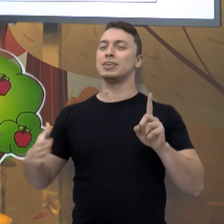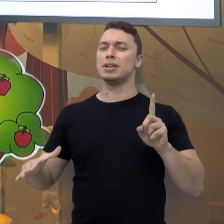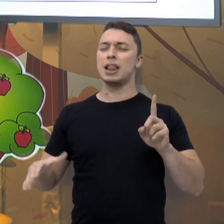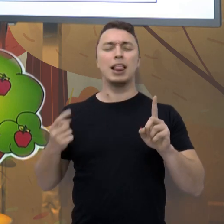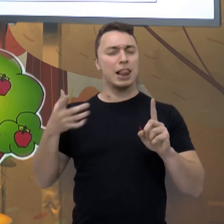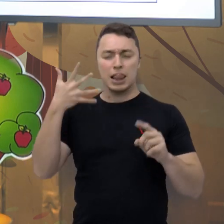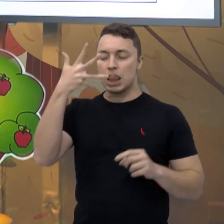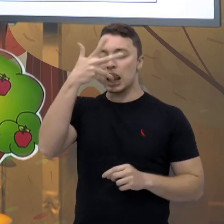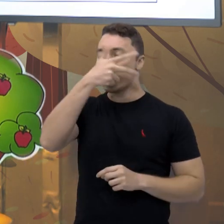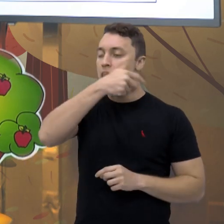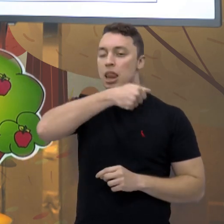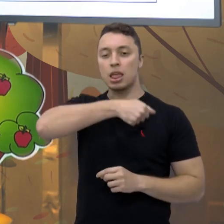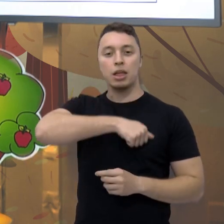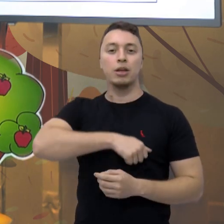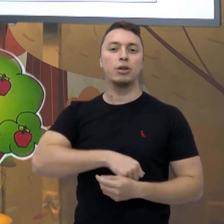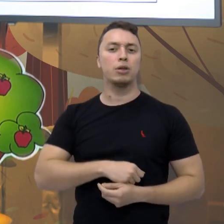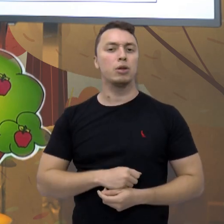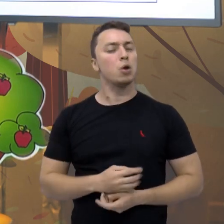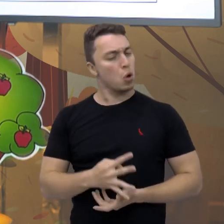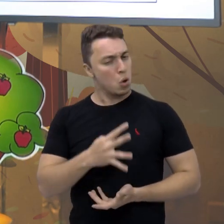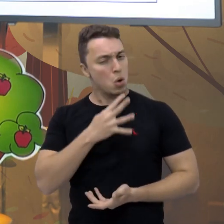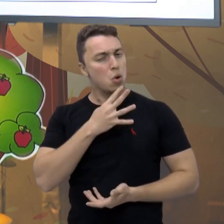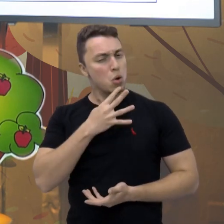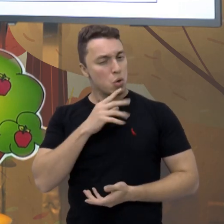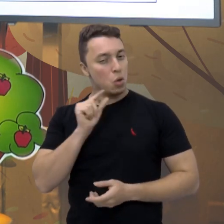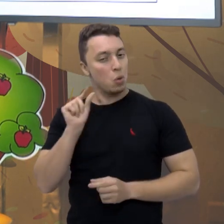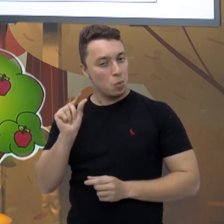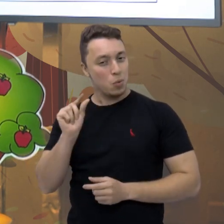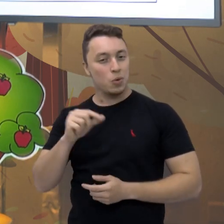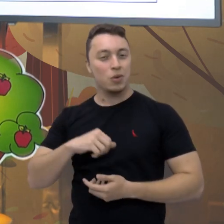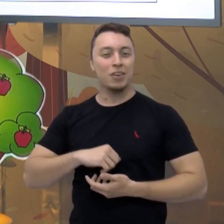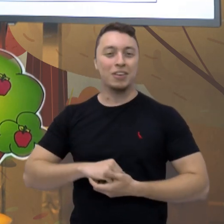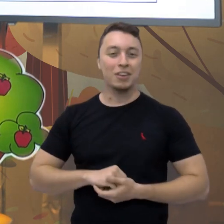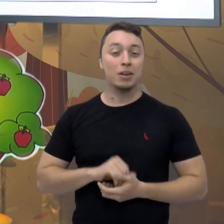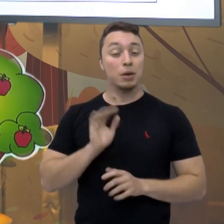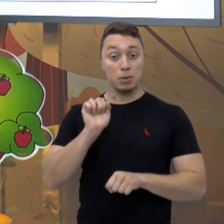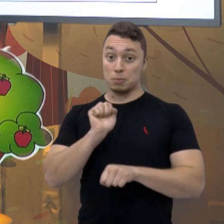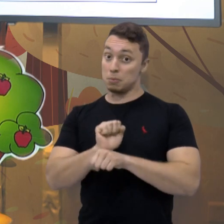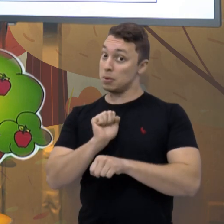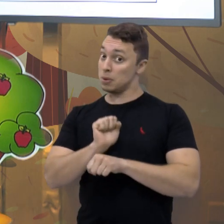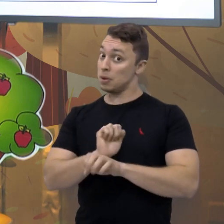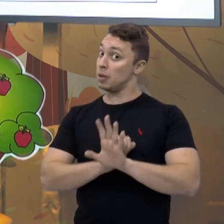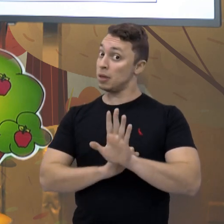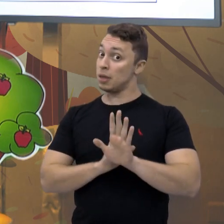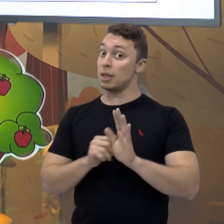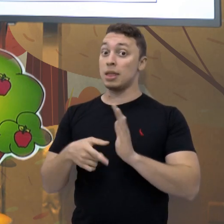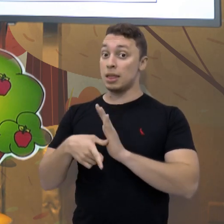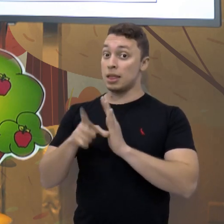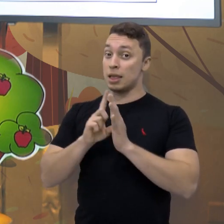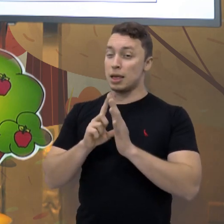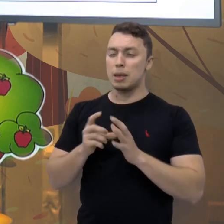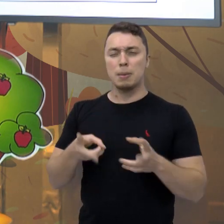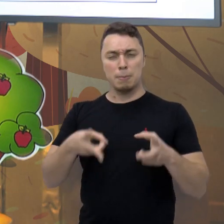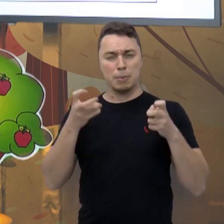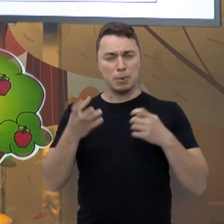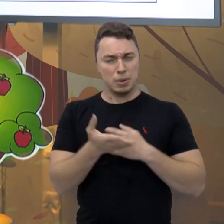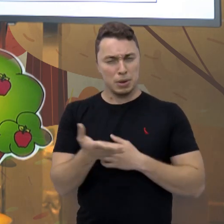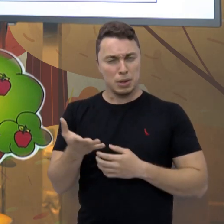linda é o outono? Nós vamos conhecer um pouquinho sobre ela daqui a pouquinho. Antes, porém, vocês estão percebendo que aqui hoje nós temos